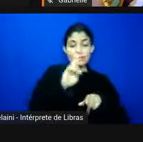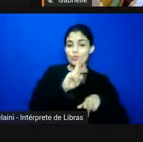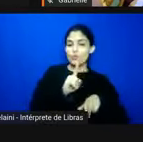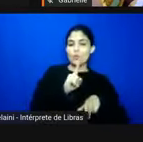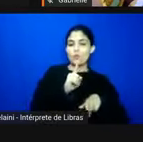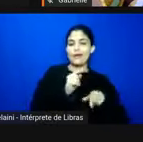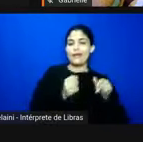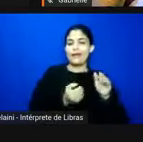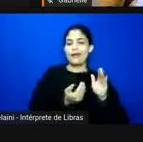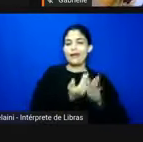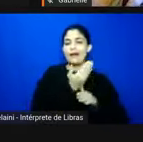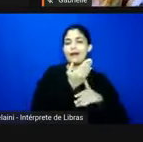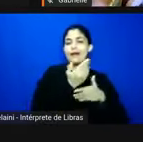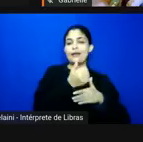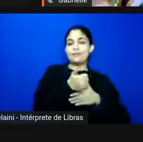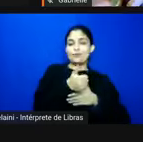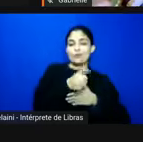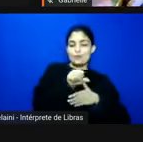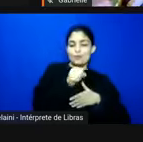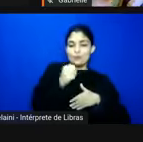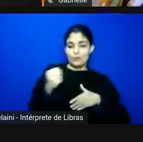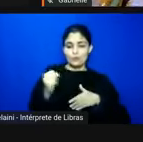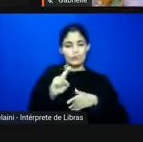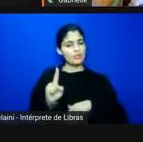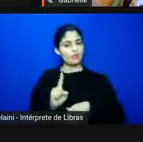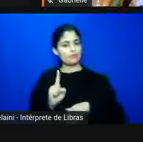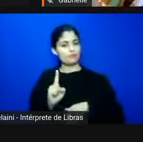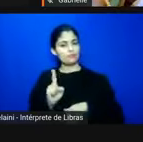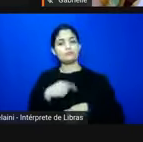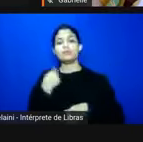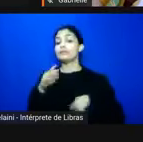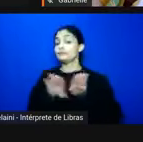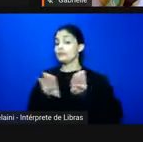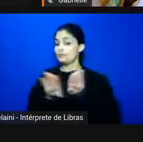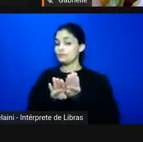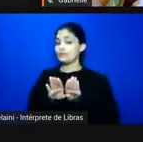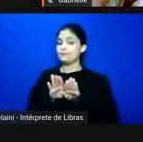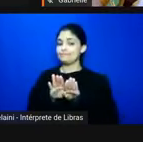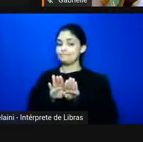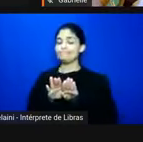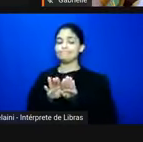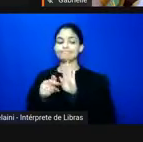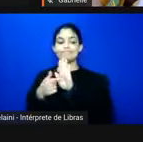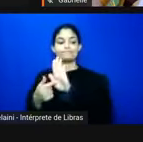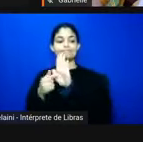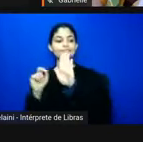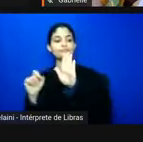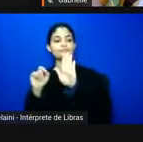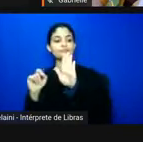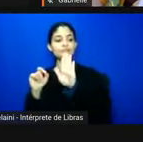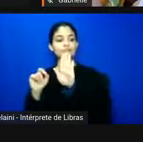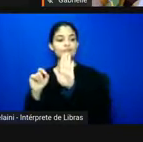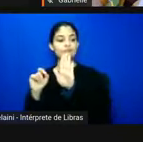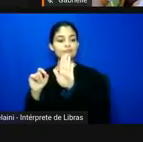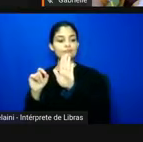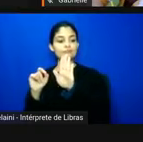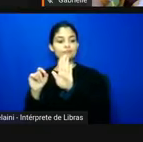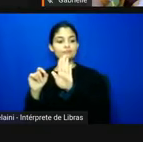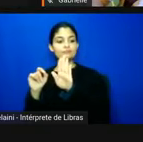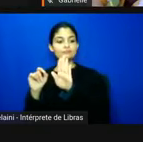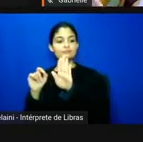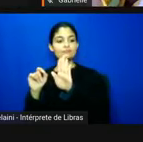no que diz respeito ainda aquilo que me é muito caro que é a última parte ali do jornal